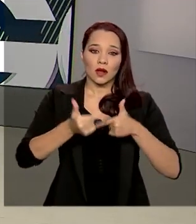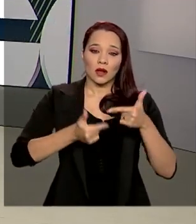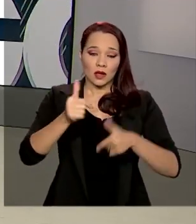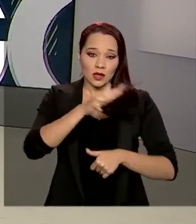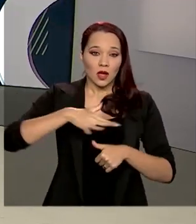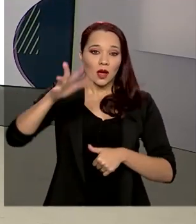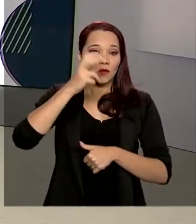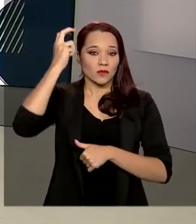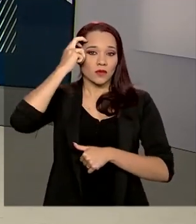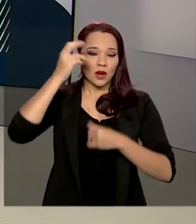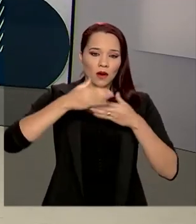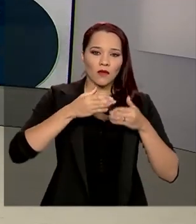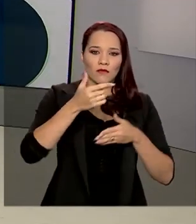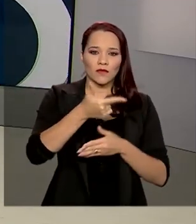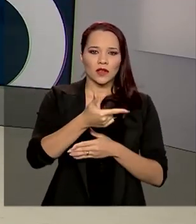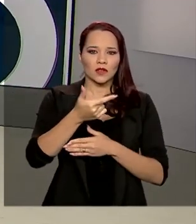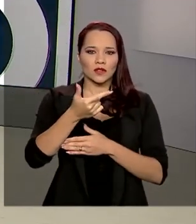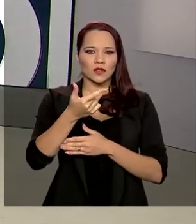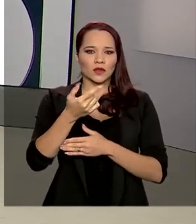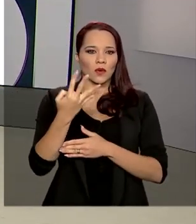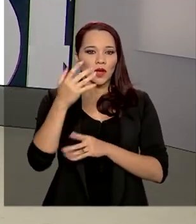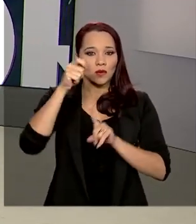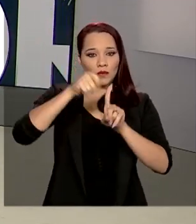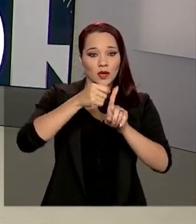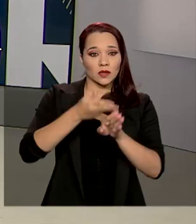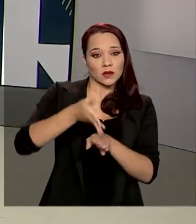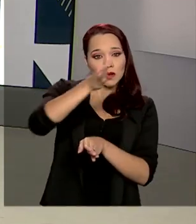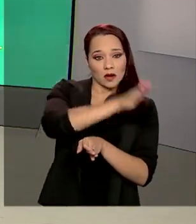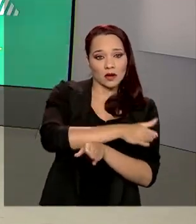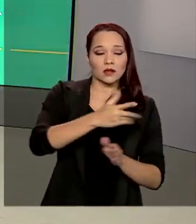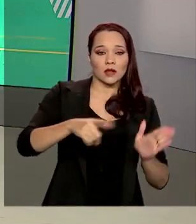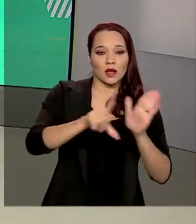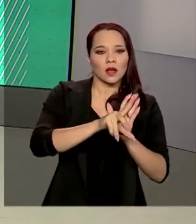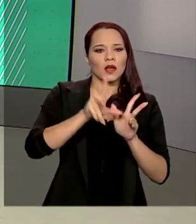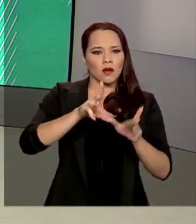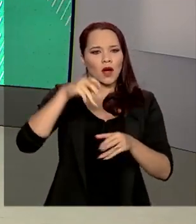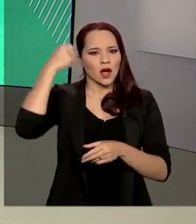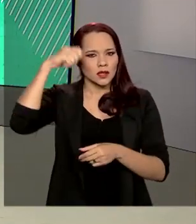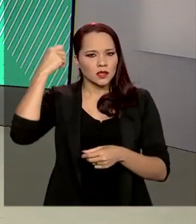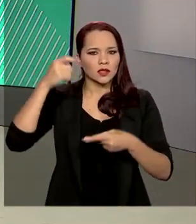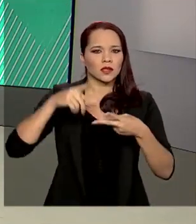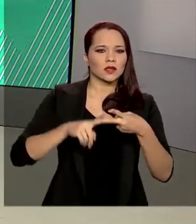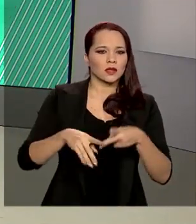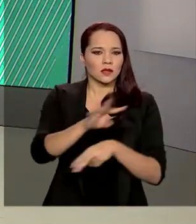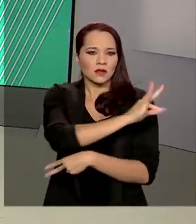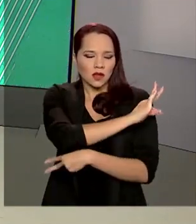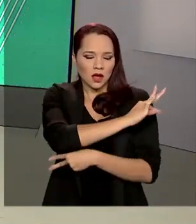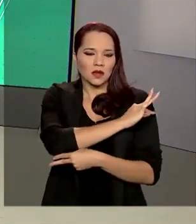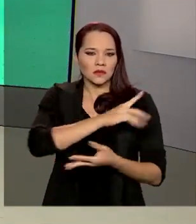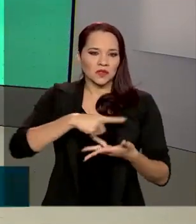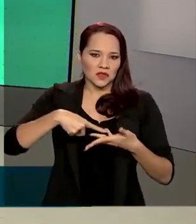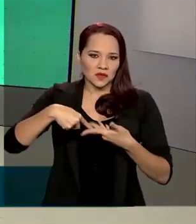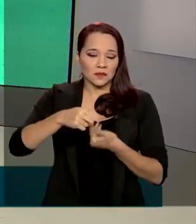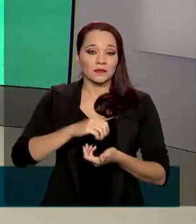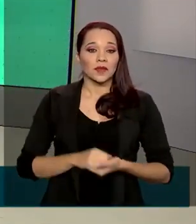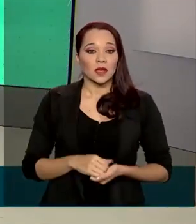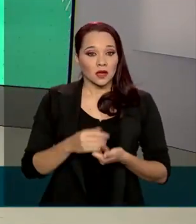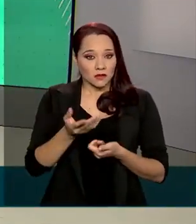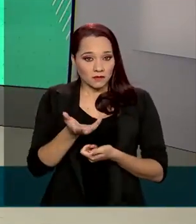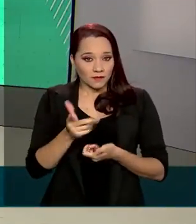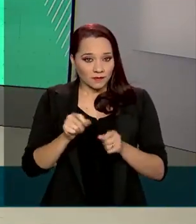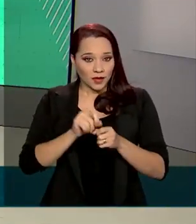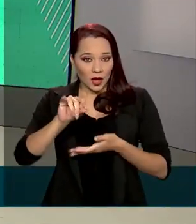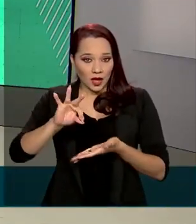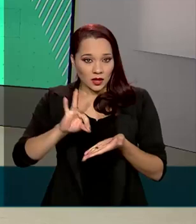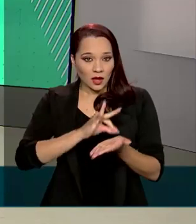nos 24 meses anteriores à publicação da lei, como artistas, produtores e técnicos. Para fazer o cadastro e